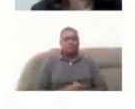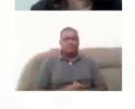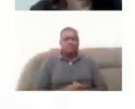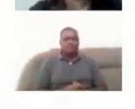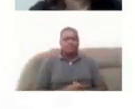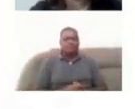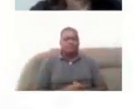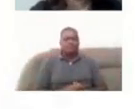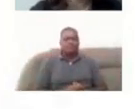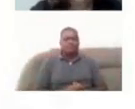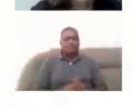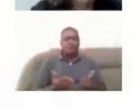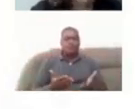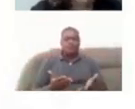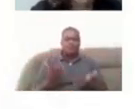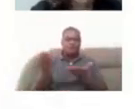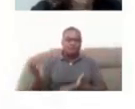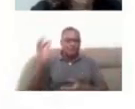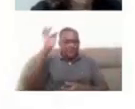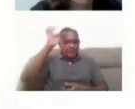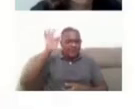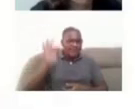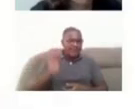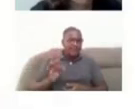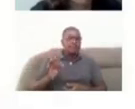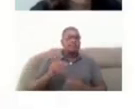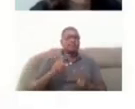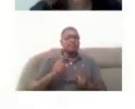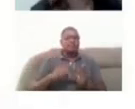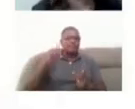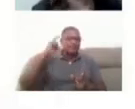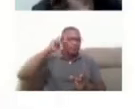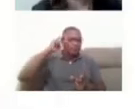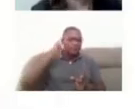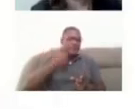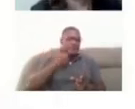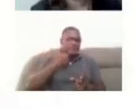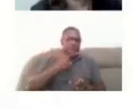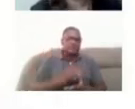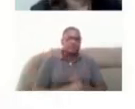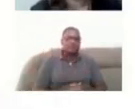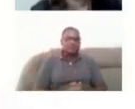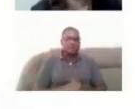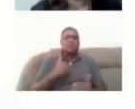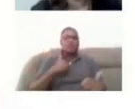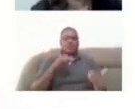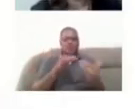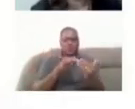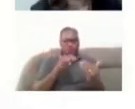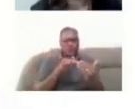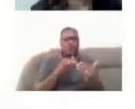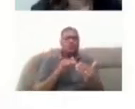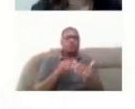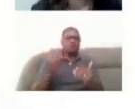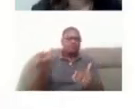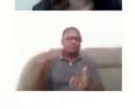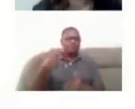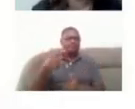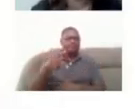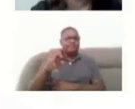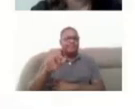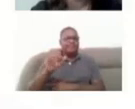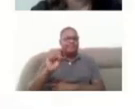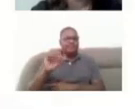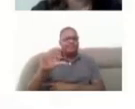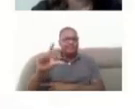Agora eu passo para o Fernando e para o José Gonçalo. Concordo com tudo que a Priscila colocou, né, eu